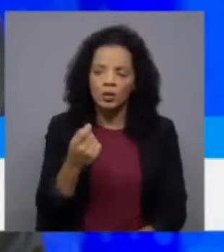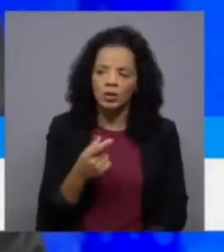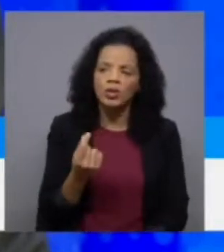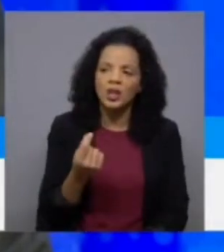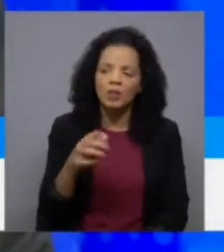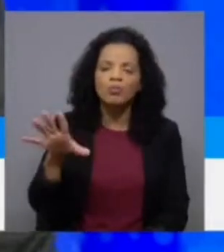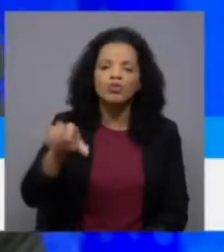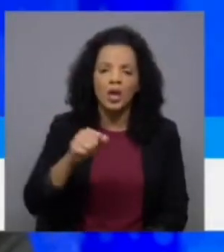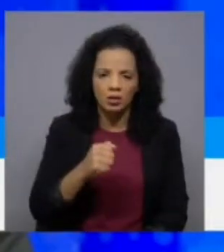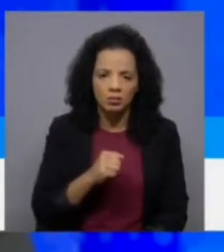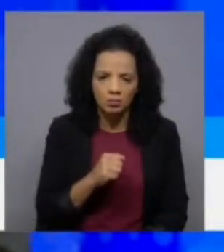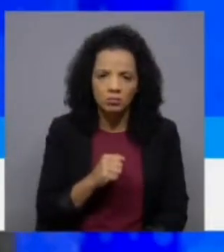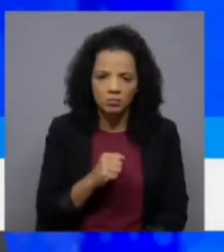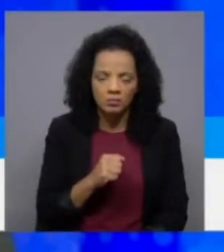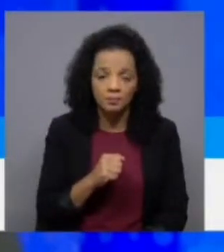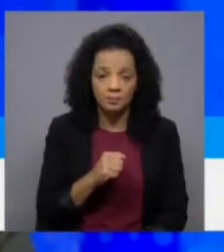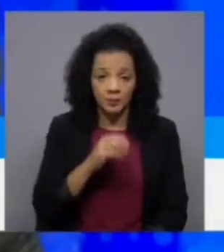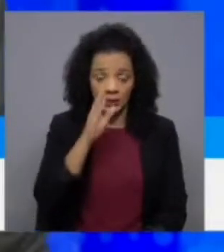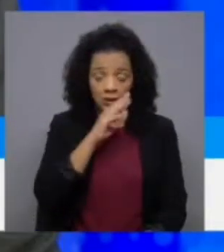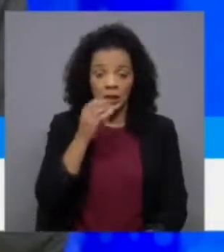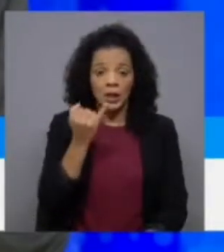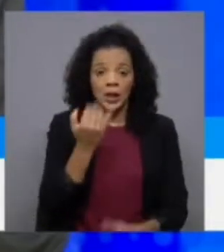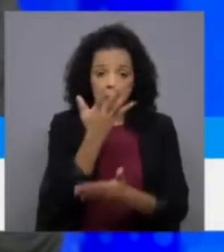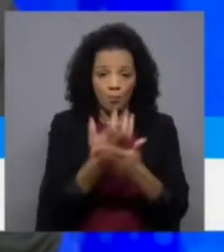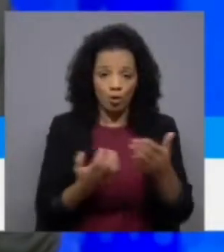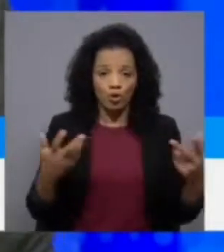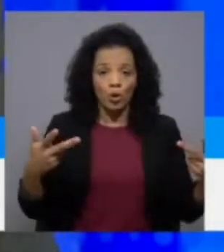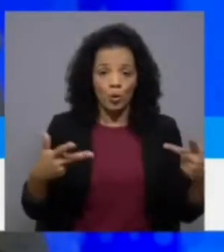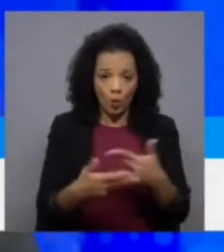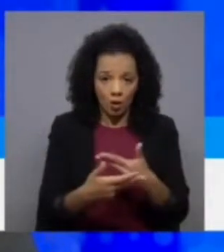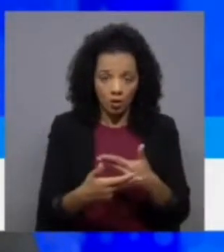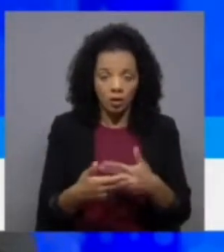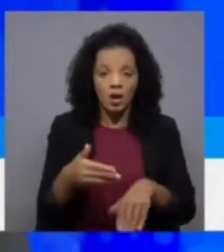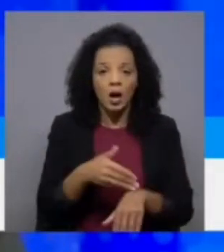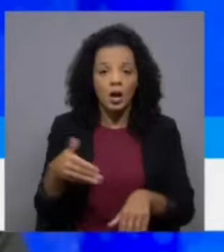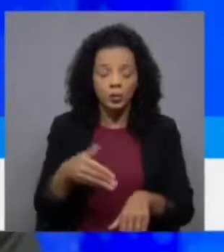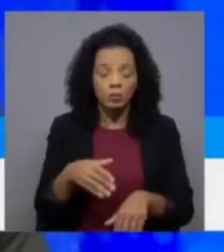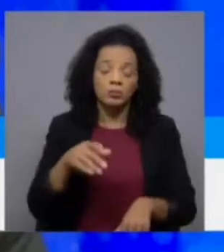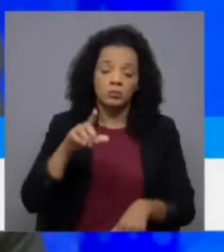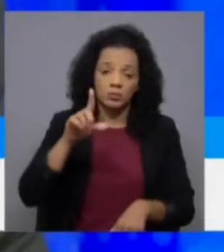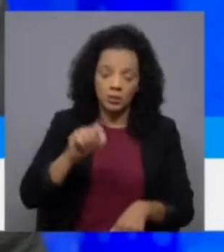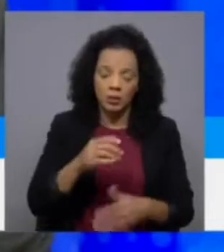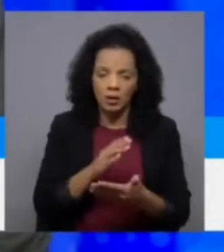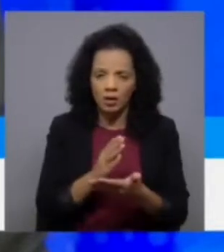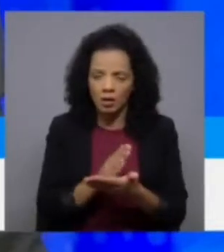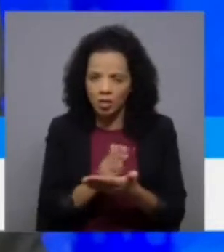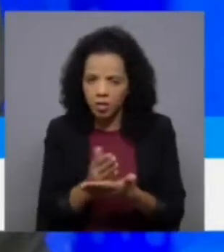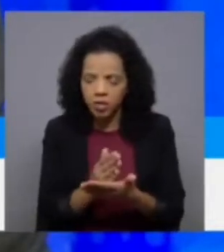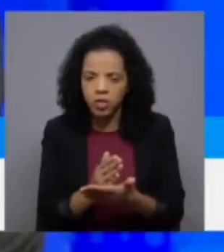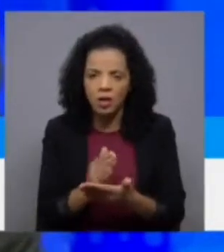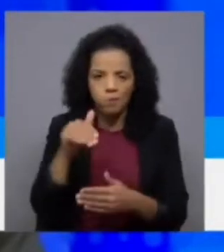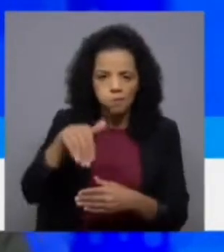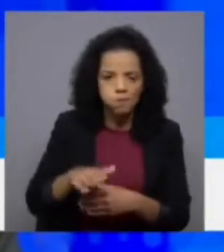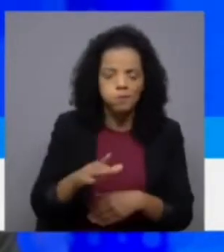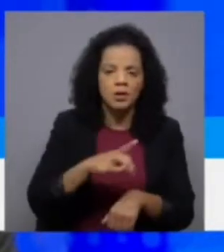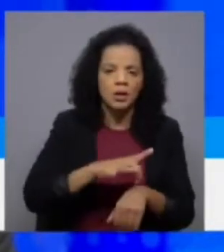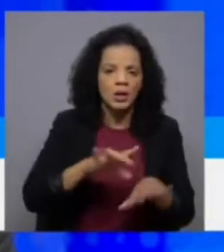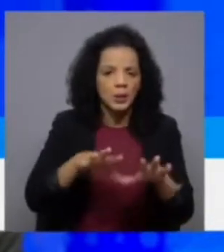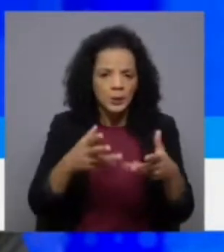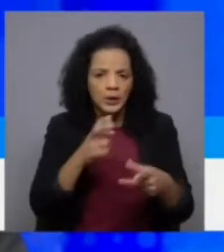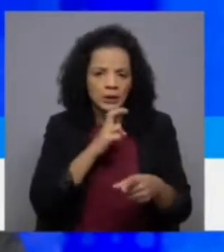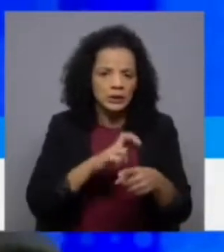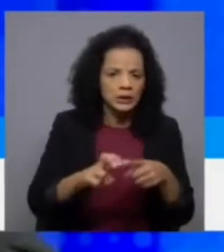buscar o dinheiro? Para cortes de impostos feitos em momentos que ainda são de incerteza, que ainda são de crise pandémica e